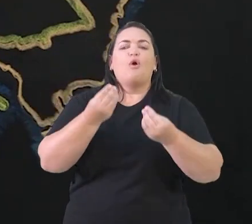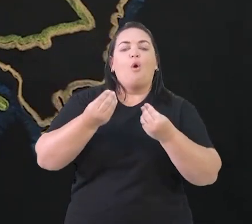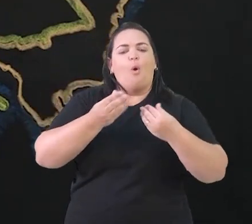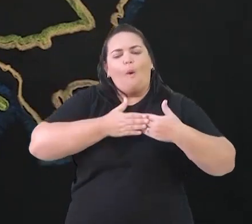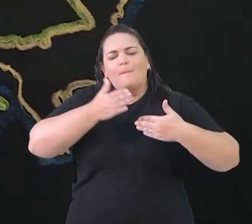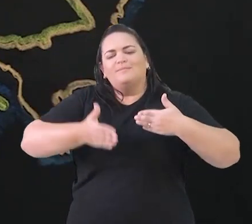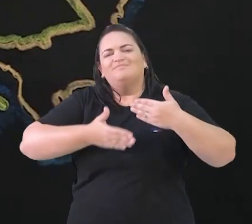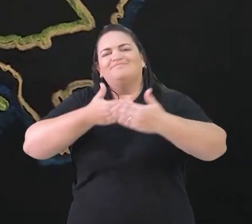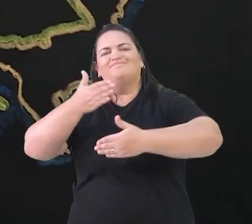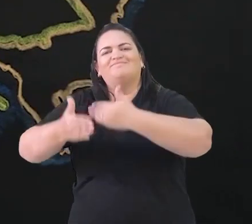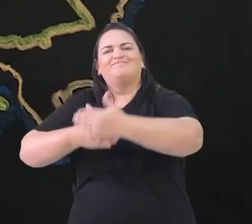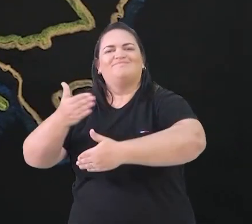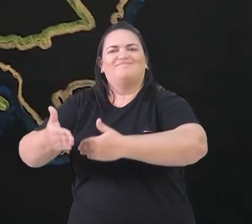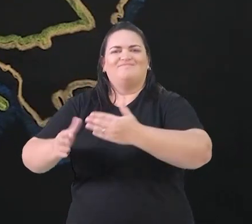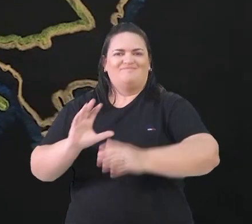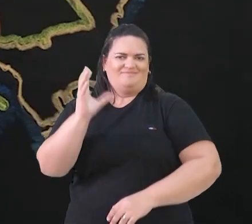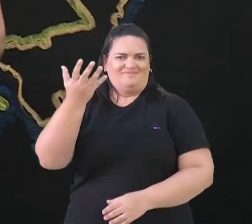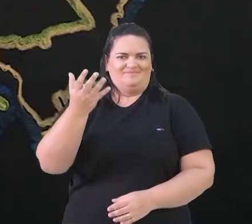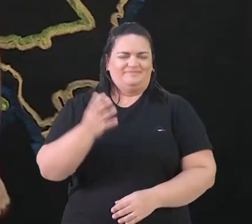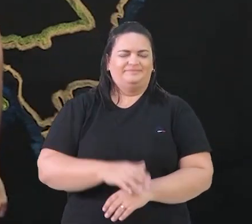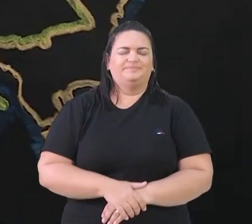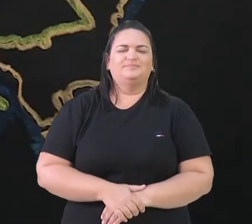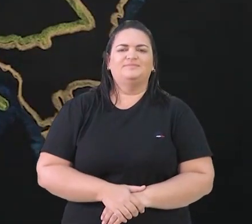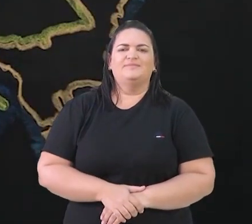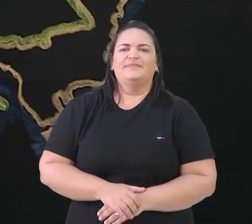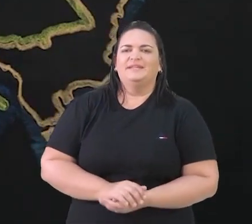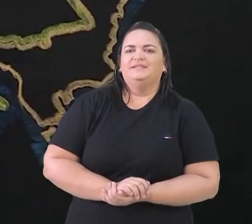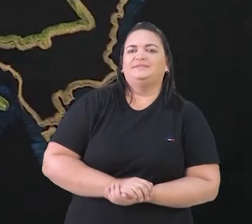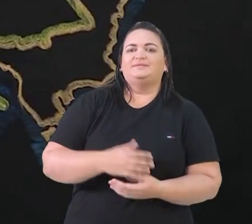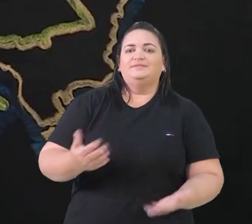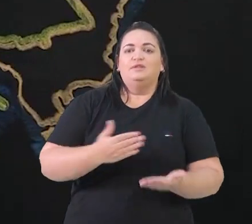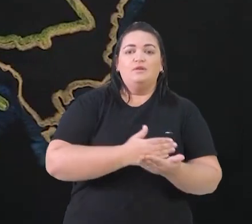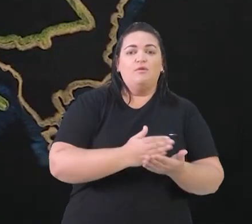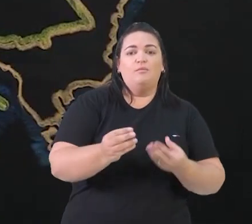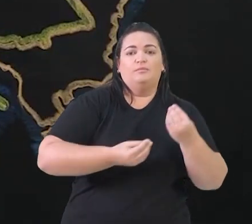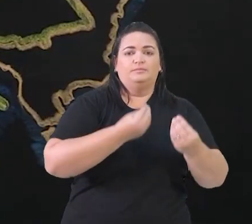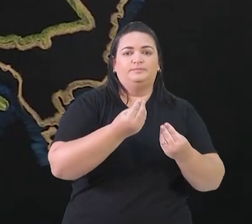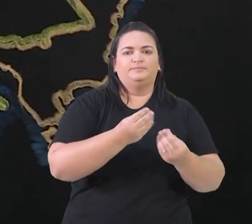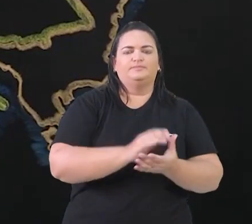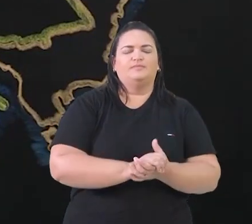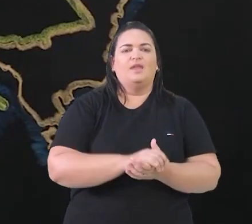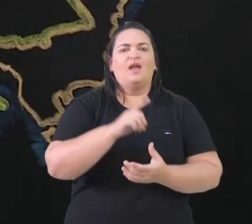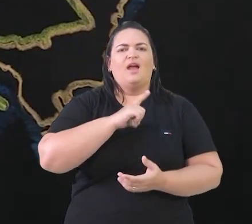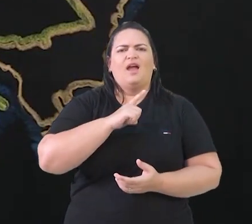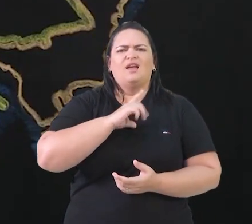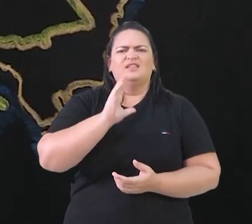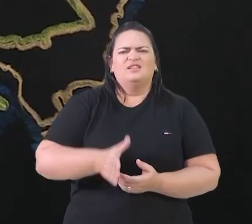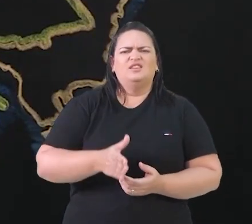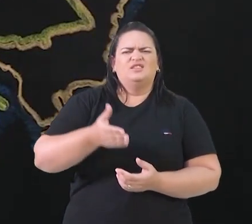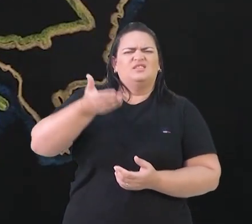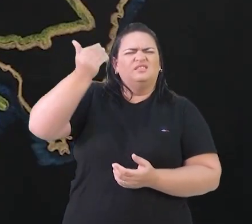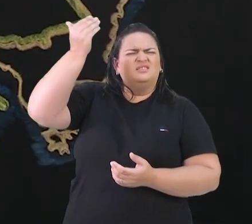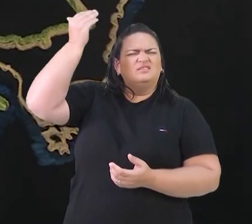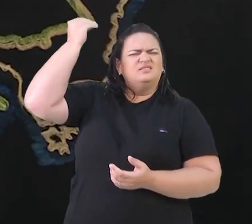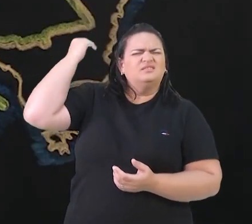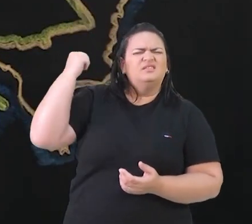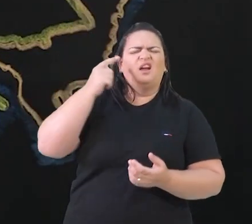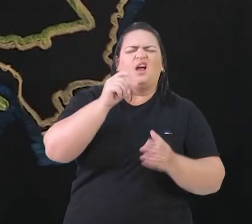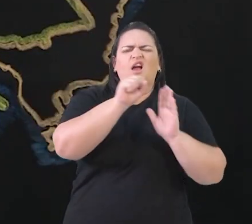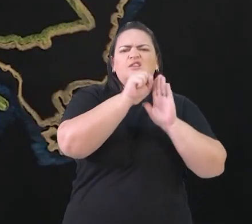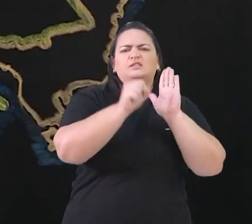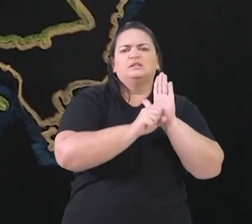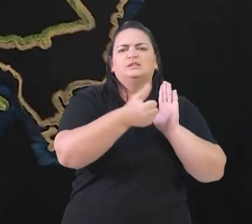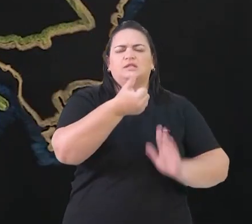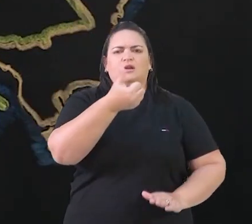como esse processo se desenrolou. Para começar, existia já, lá em meados do século XVI,